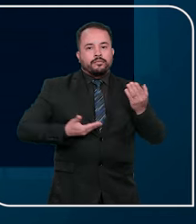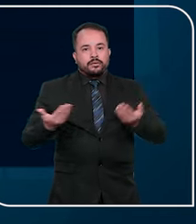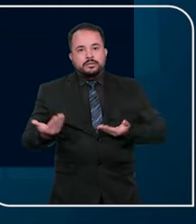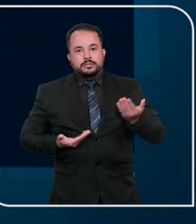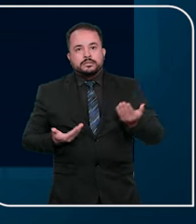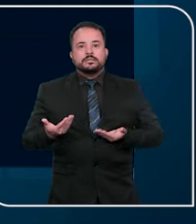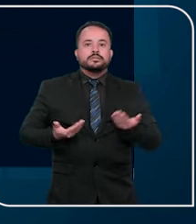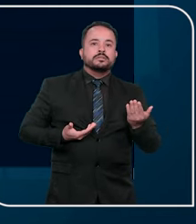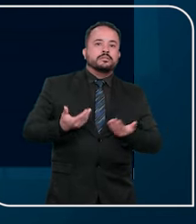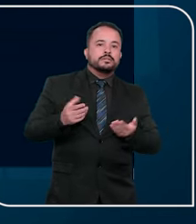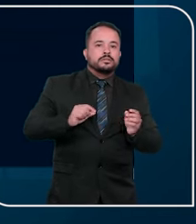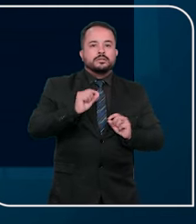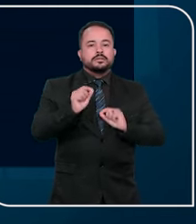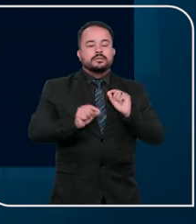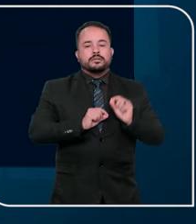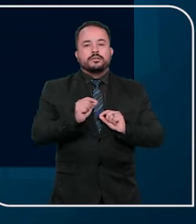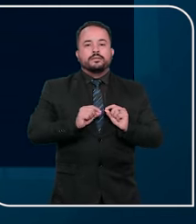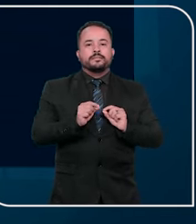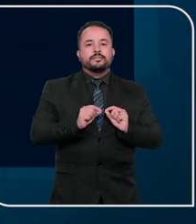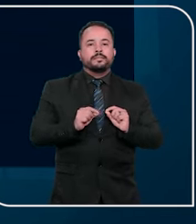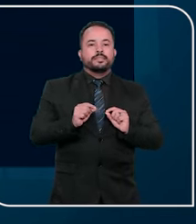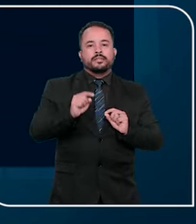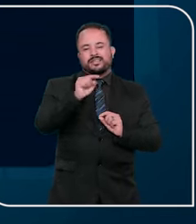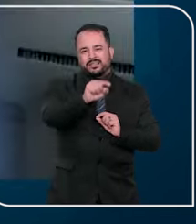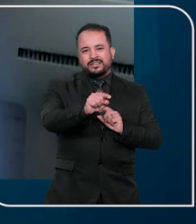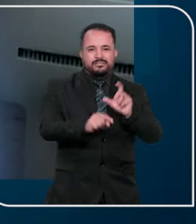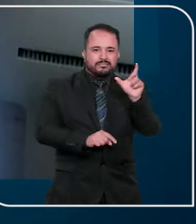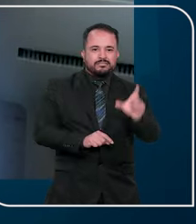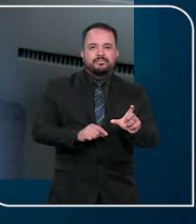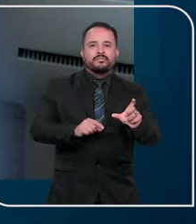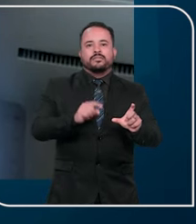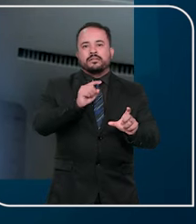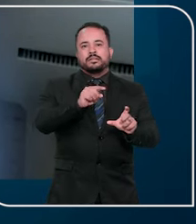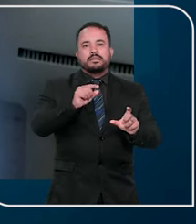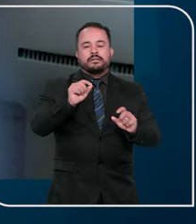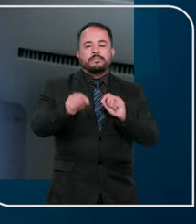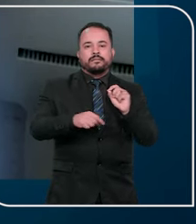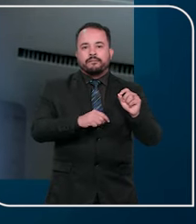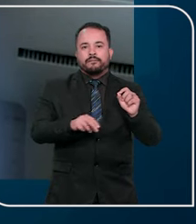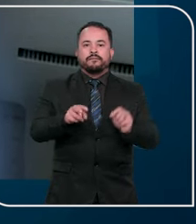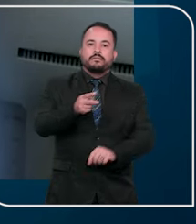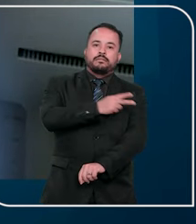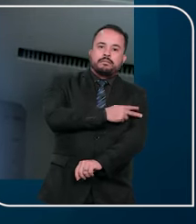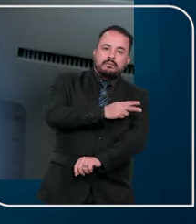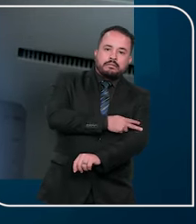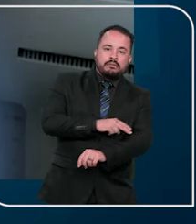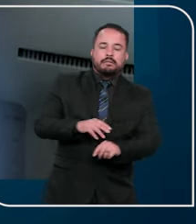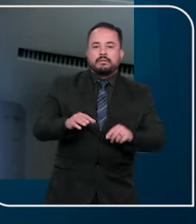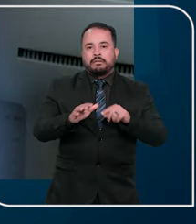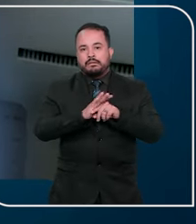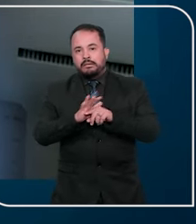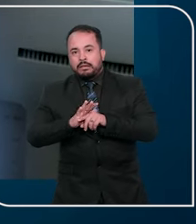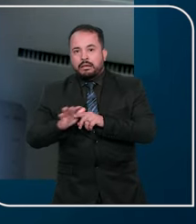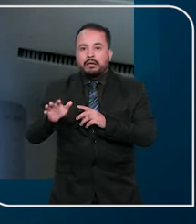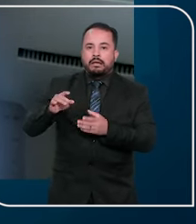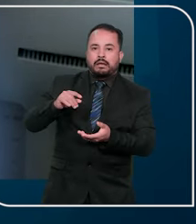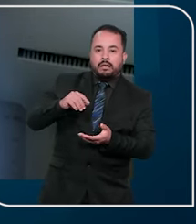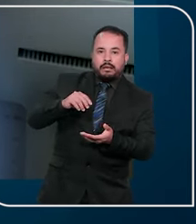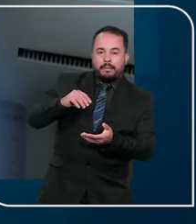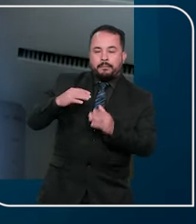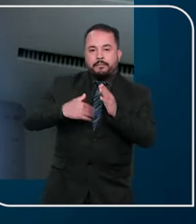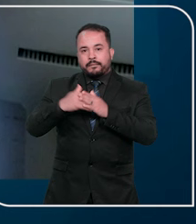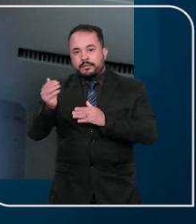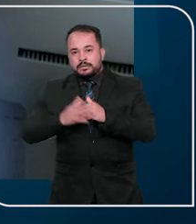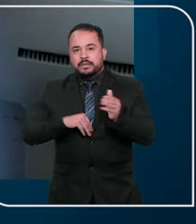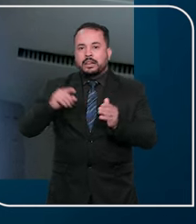enfatizou que a funcionária que recebia a suposta vantagem indevida participava diretamente da fiscalização da regularidade das emissões